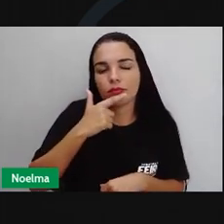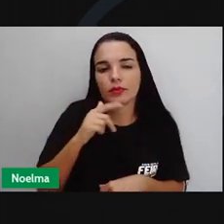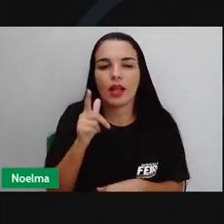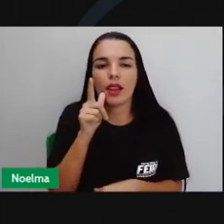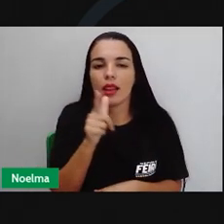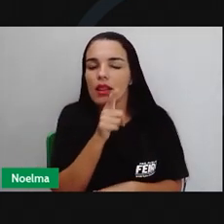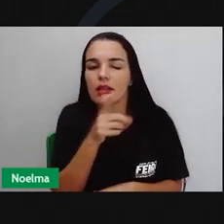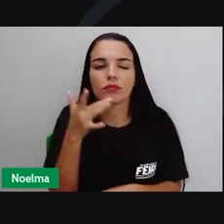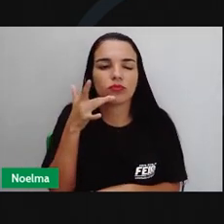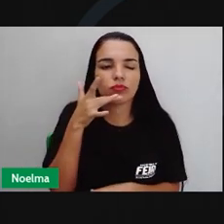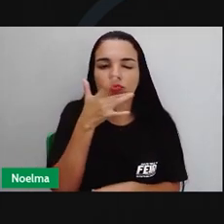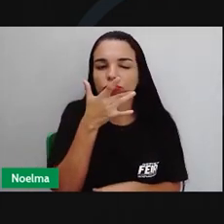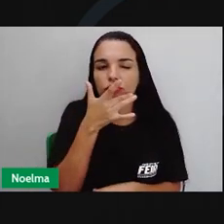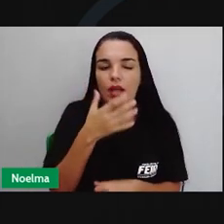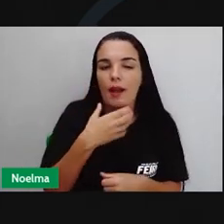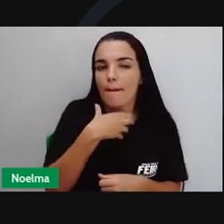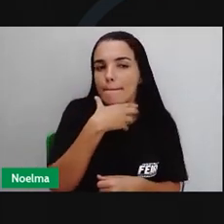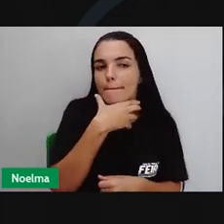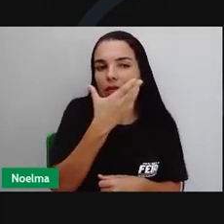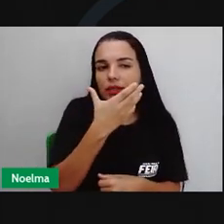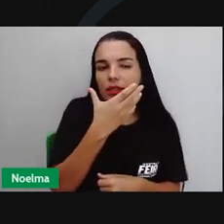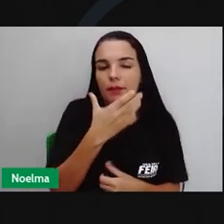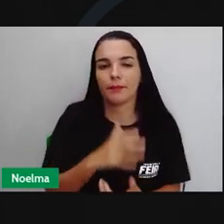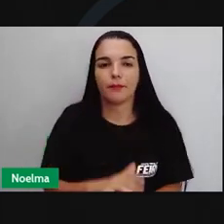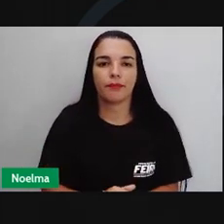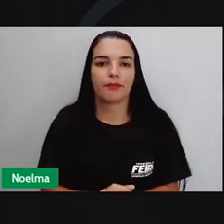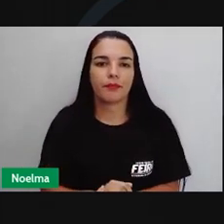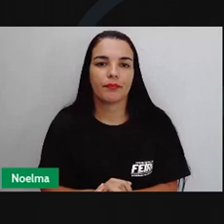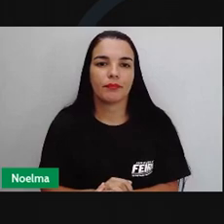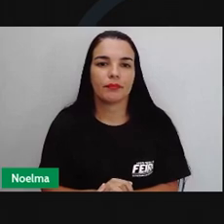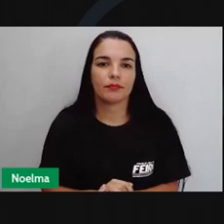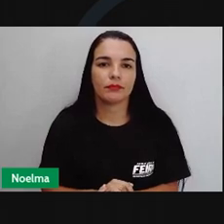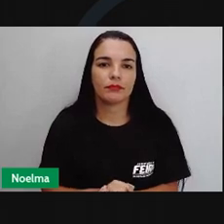maçã, chamada de strudel, a cuca e a cerveja.